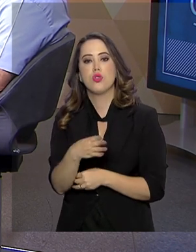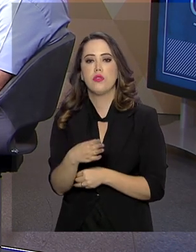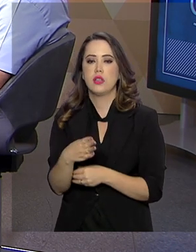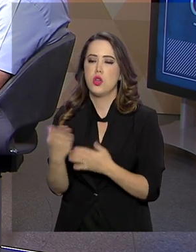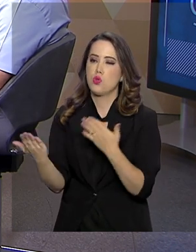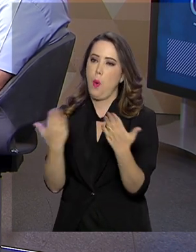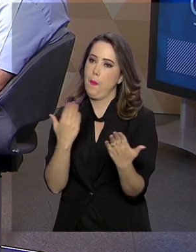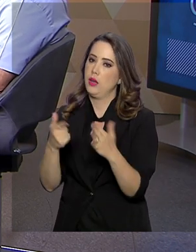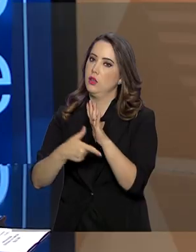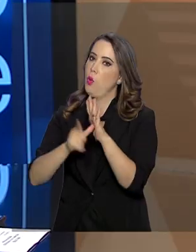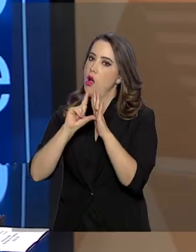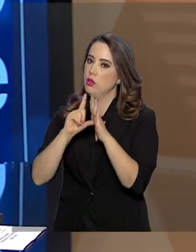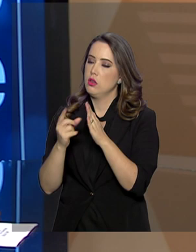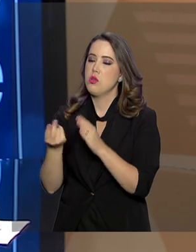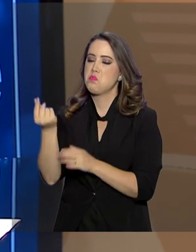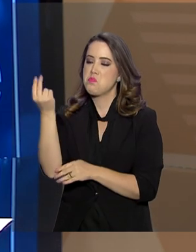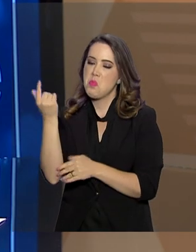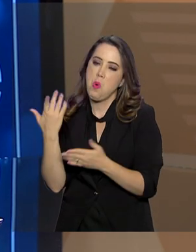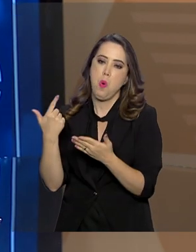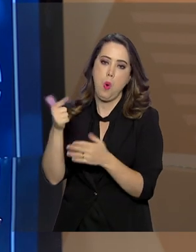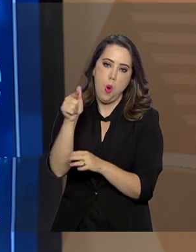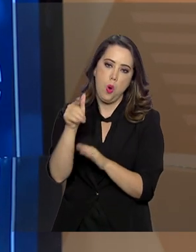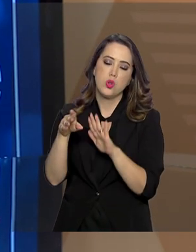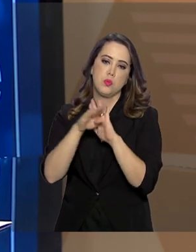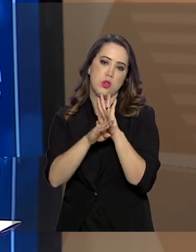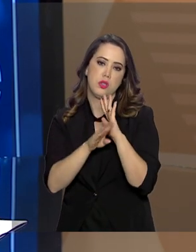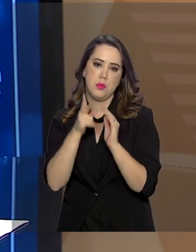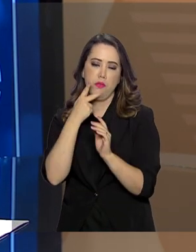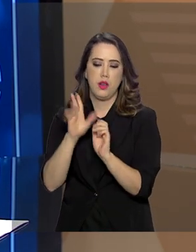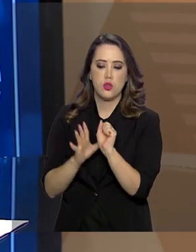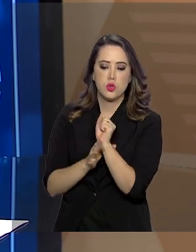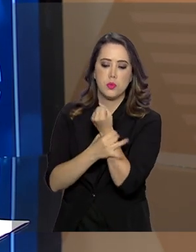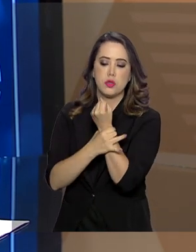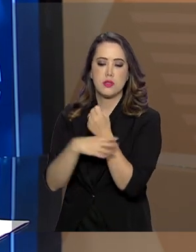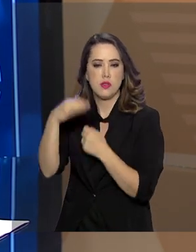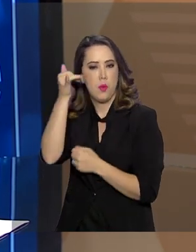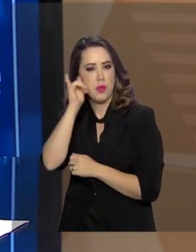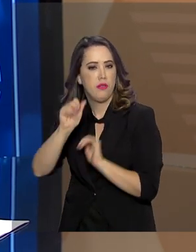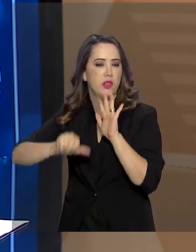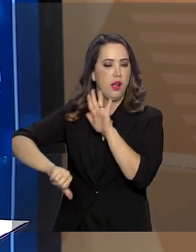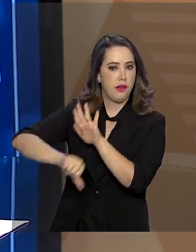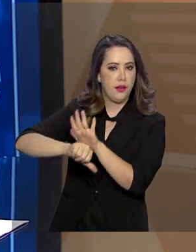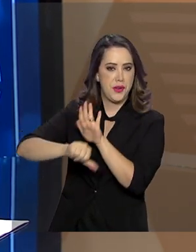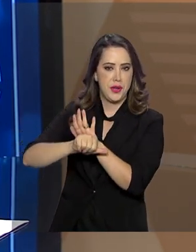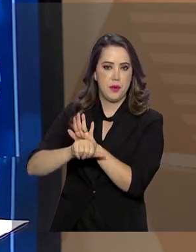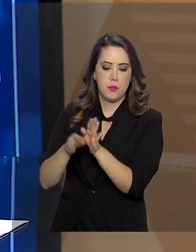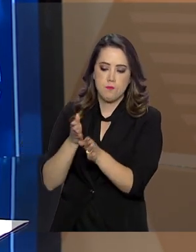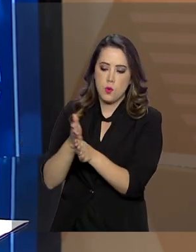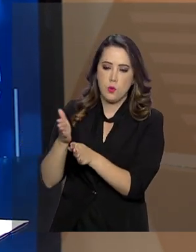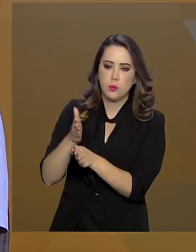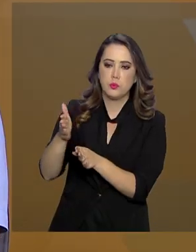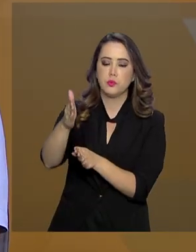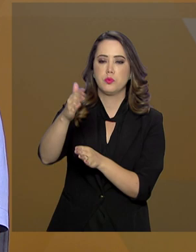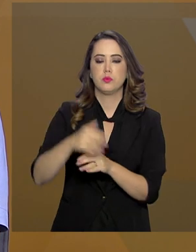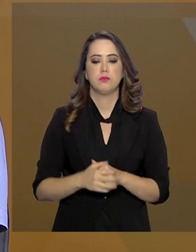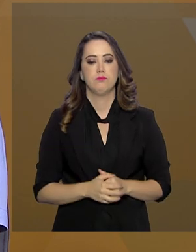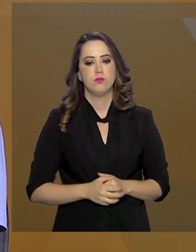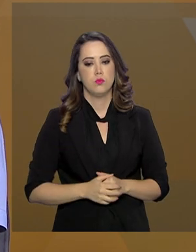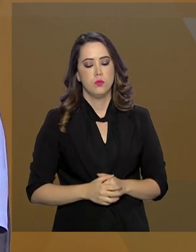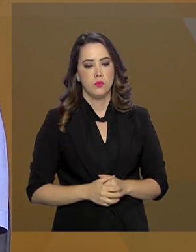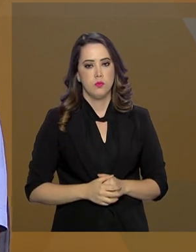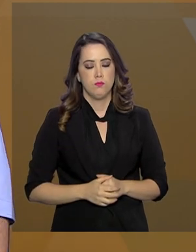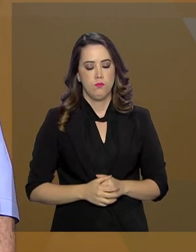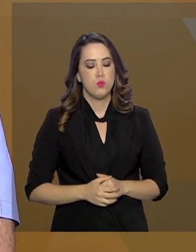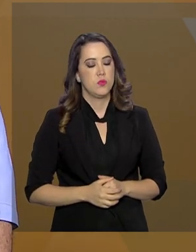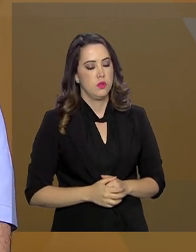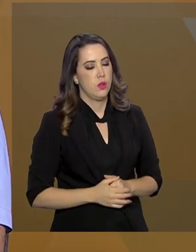no Brasil no passado nessa questão de proteção, prevenção a crimes na região de fronteiras? As